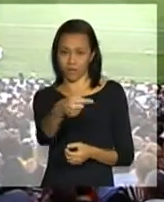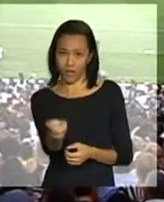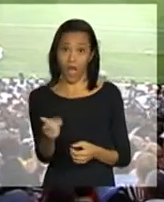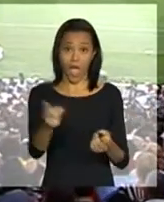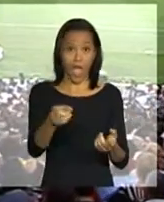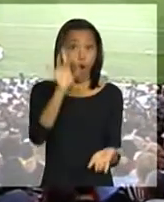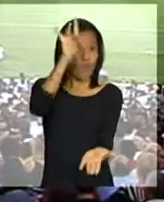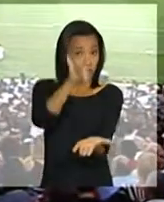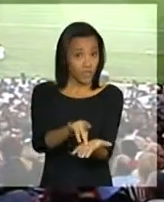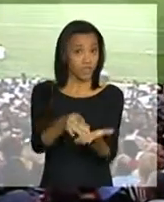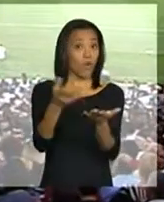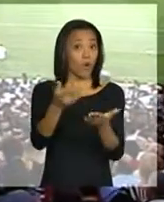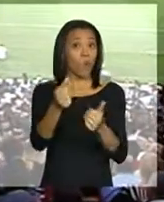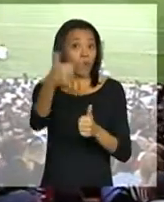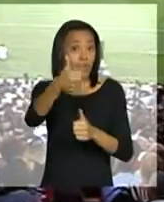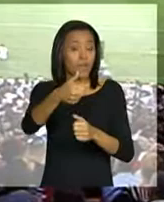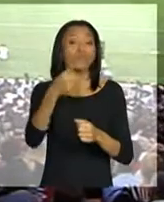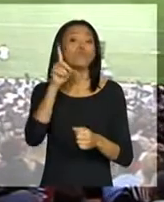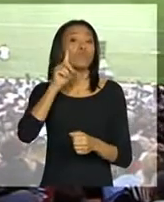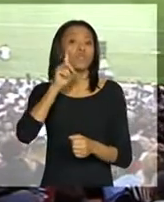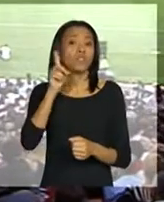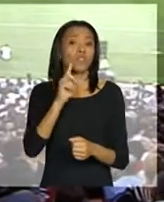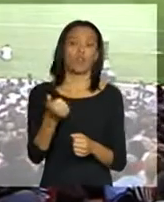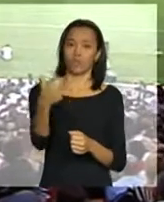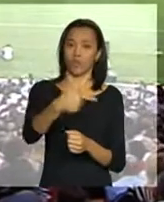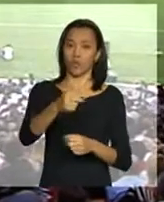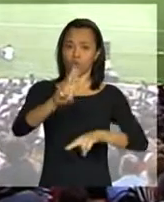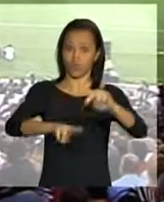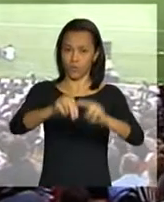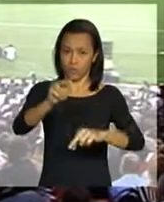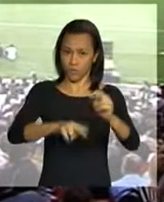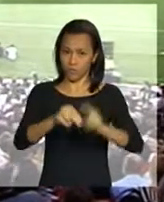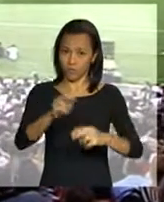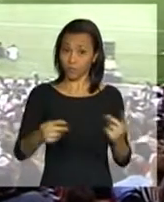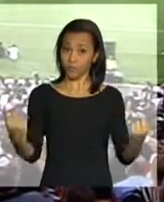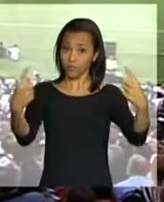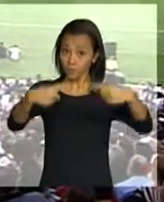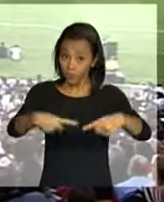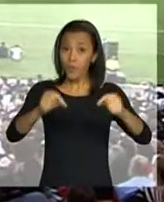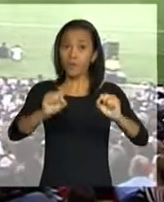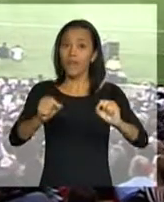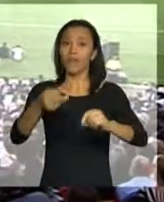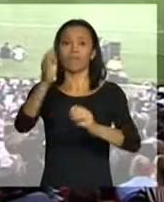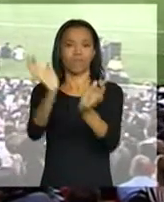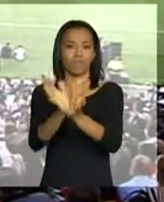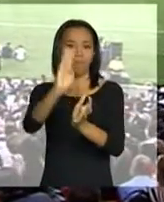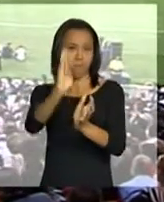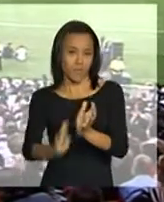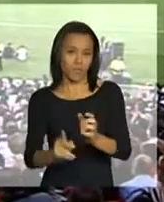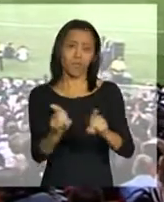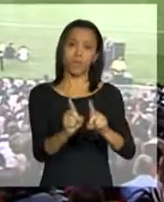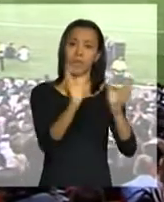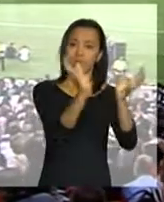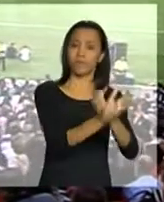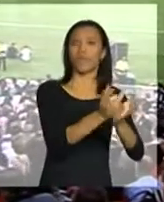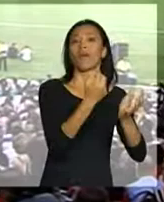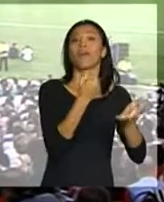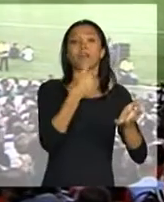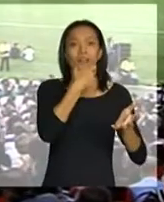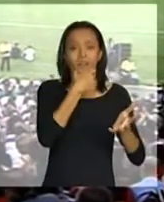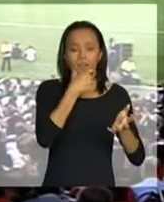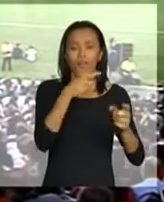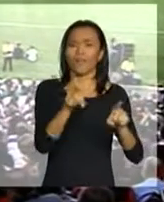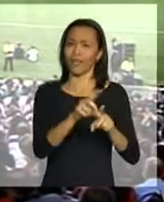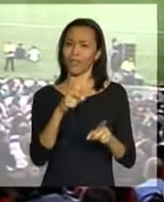oficial do estádio será no dia 2 de junho, com amistoso entre as seleções do Brasil e da Inglaterra. E